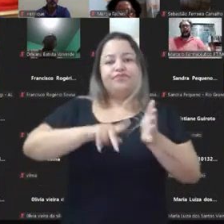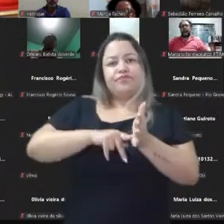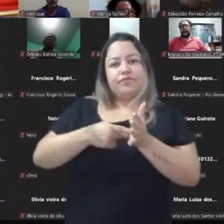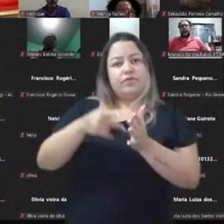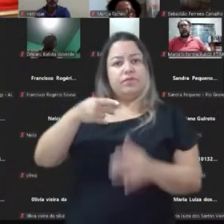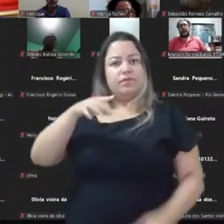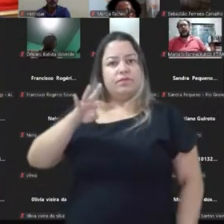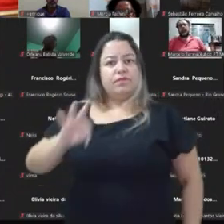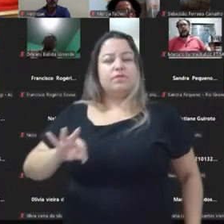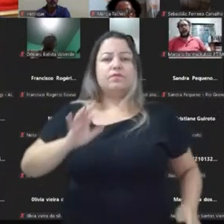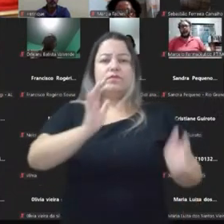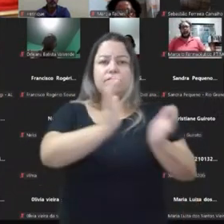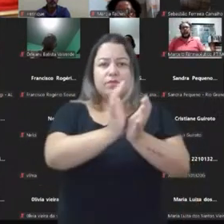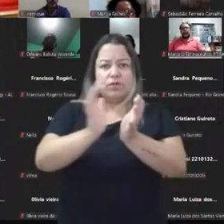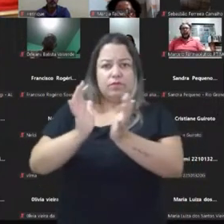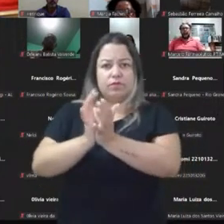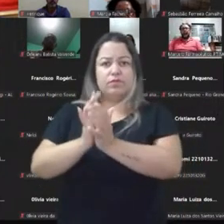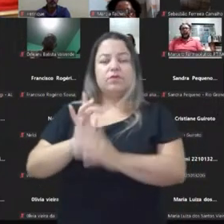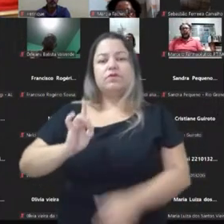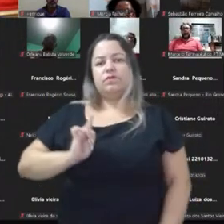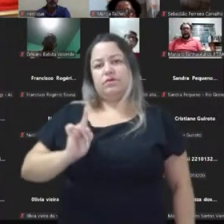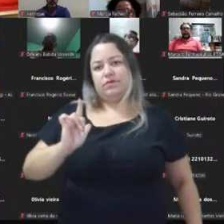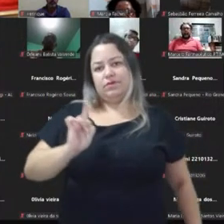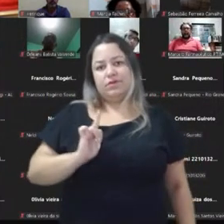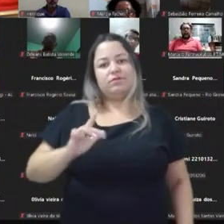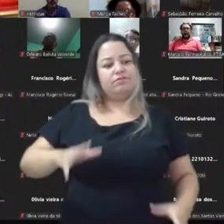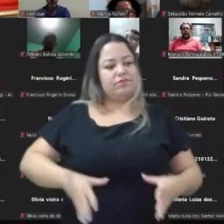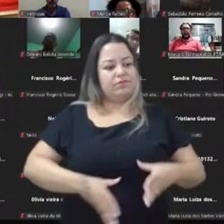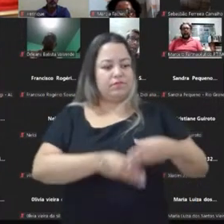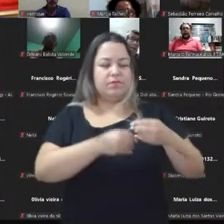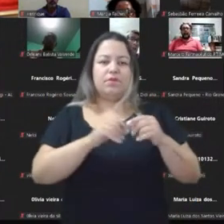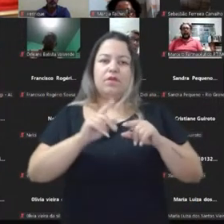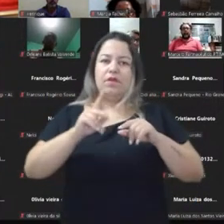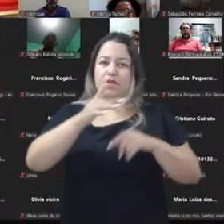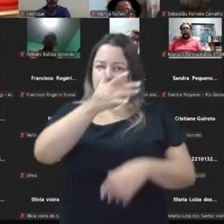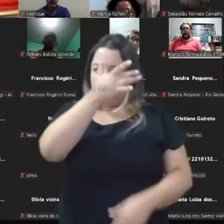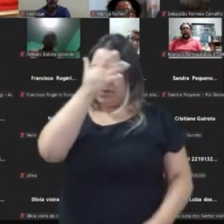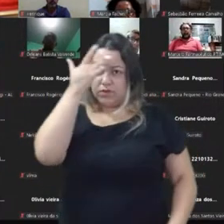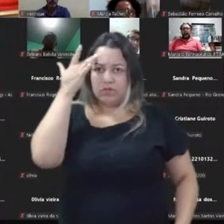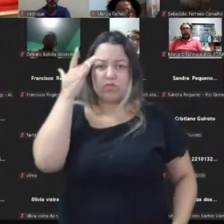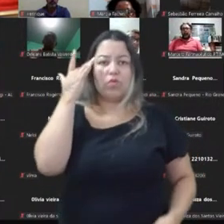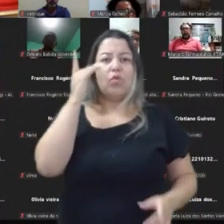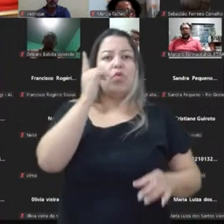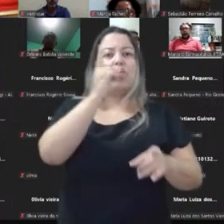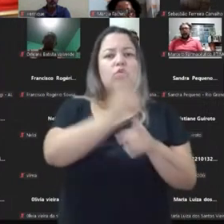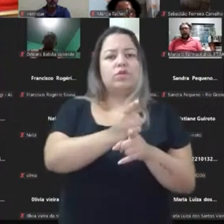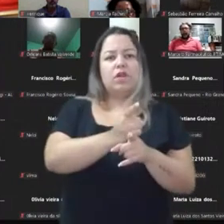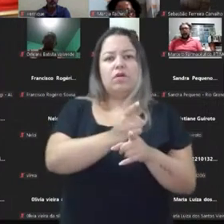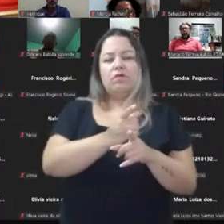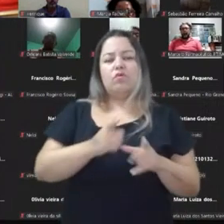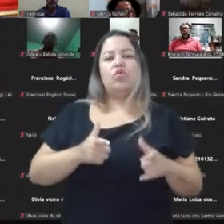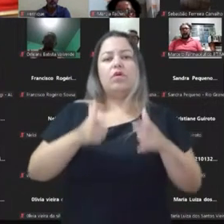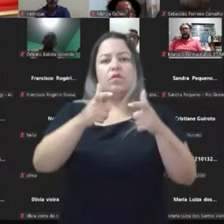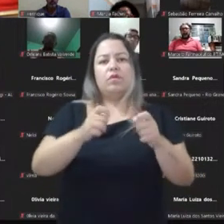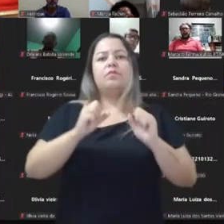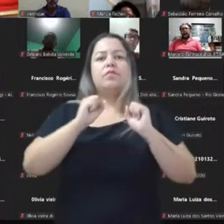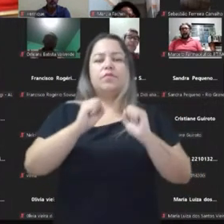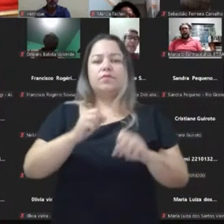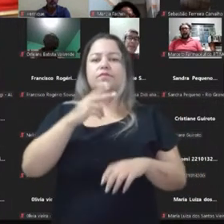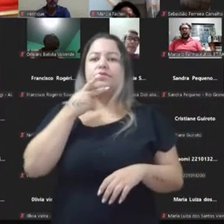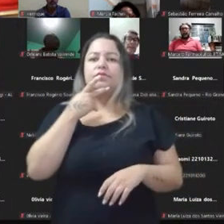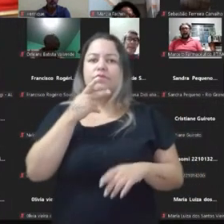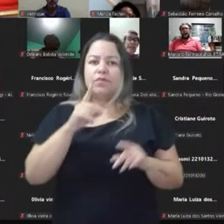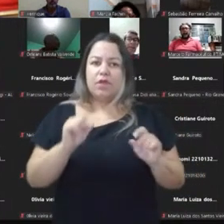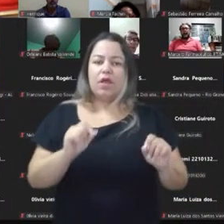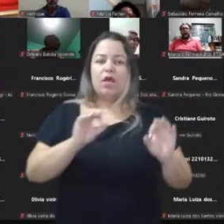das ruas dos coletivos têm que ser agregadoras. As pessoas têm que encontrar um lugar que elas possam militar, que elas possam